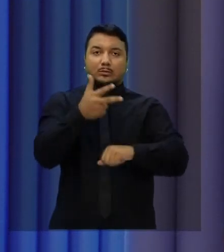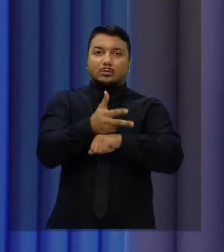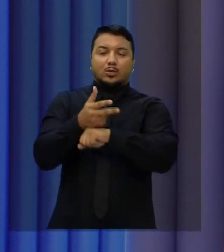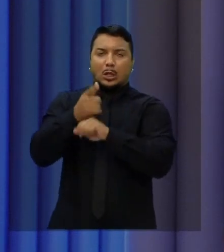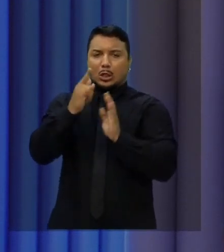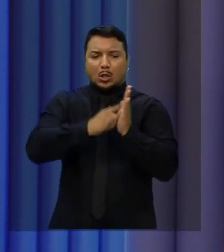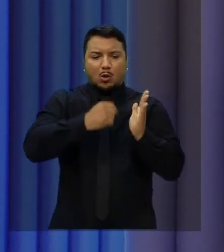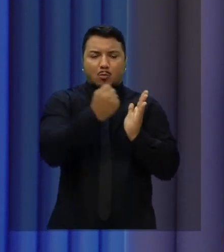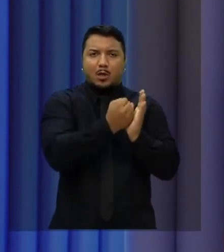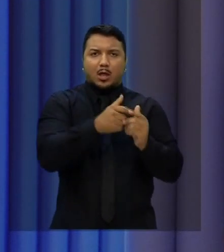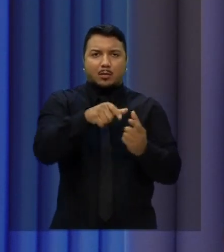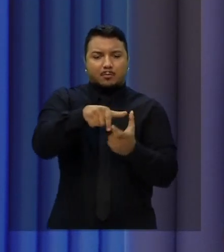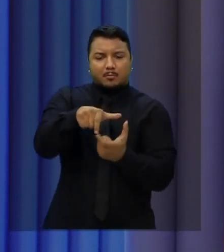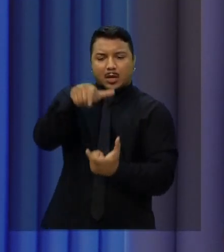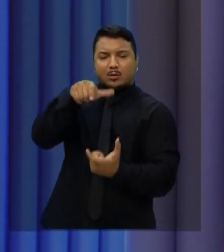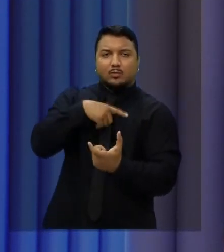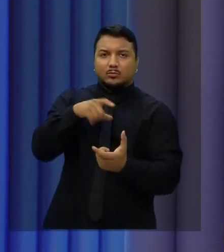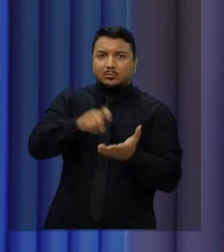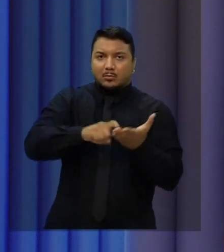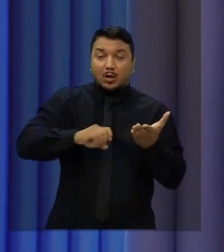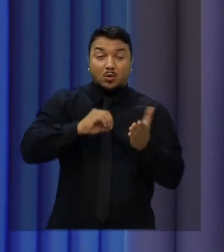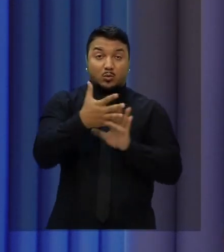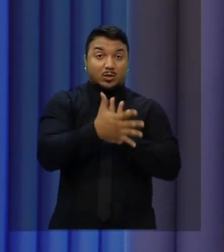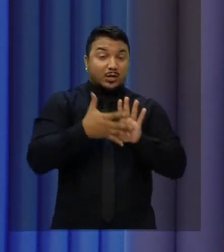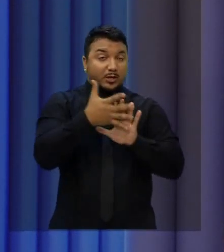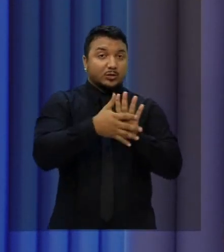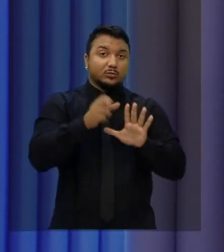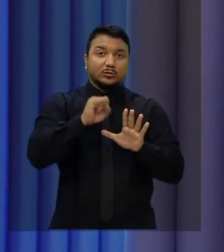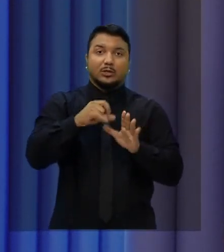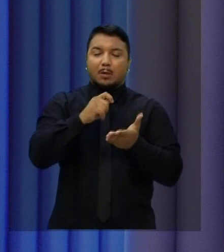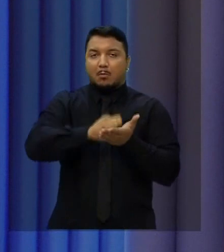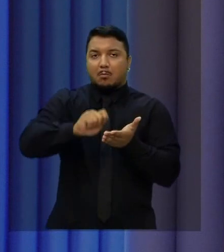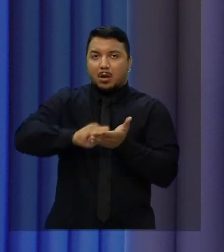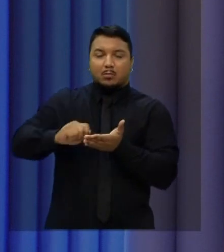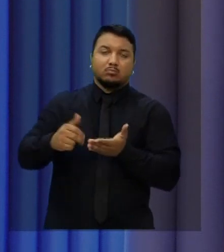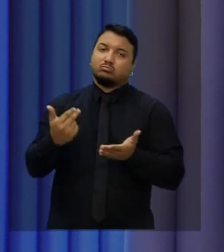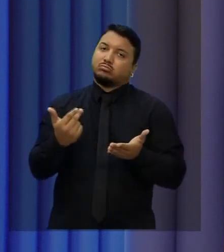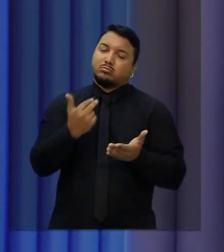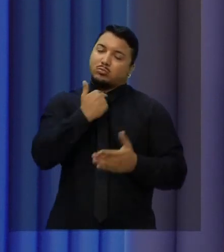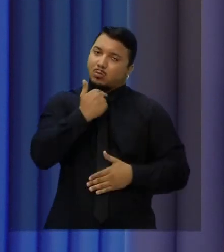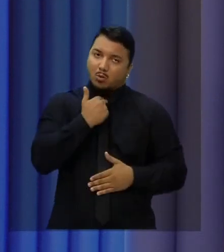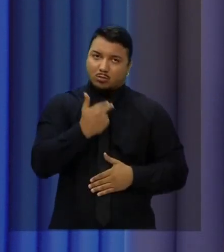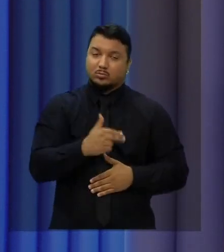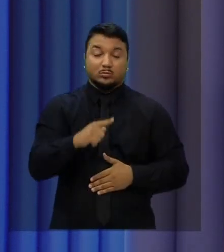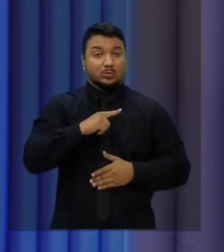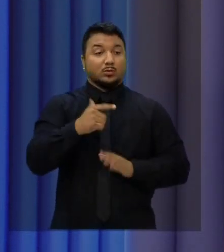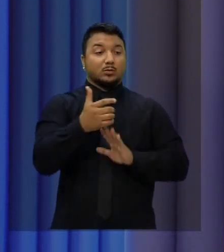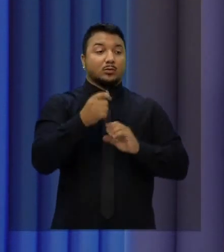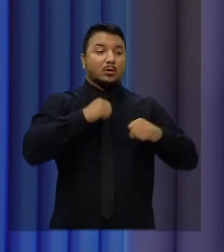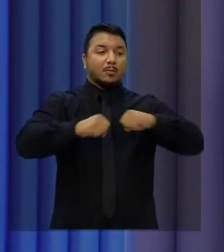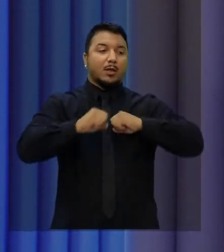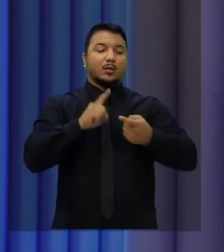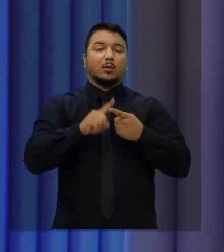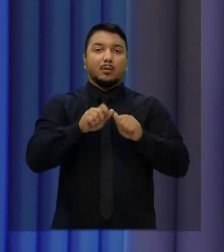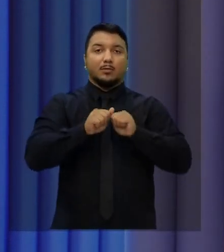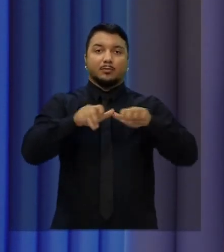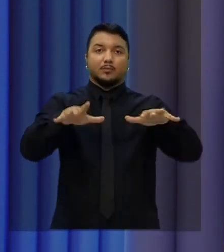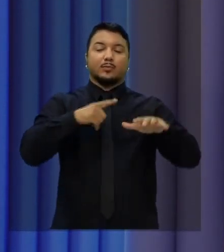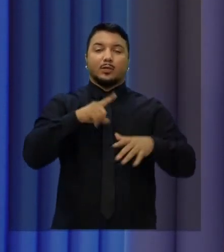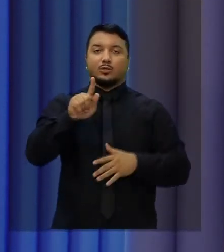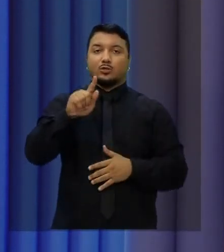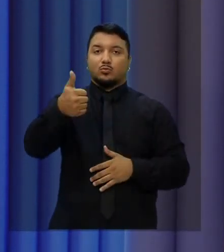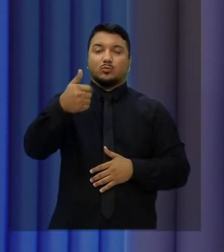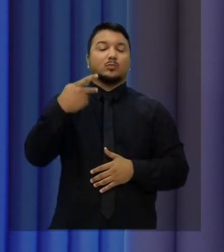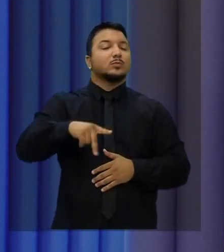documento, panfleto, impresso ou texto, ainda que escrito à mão. Lembrando que este debate também está sendo transmitido pelo G1